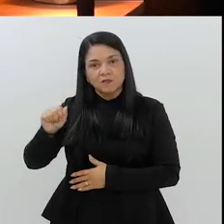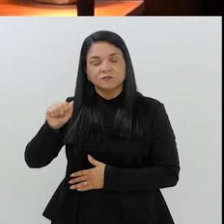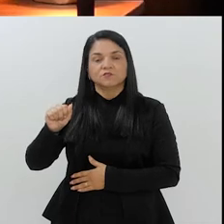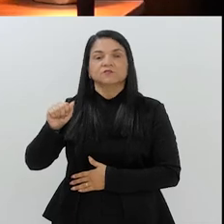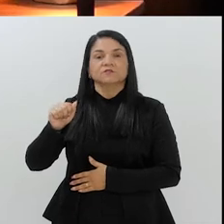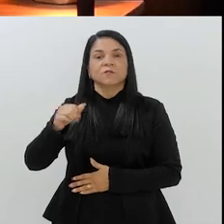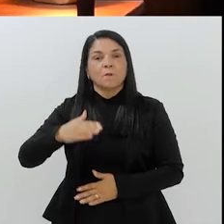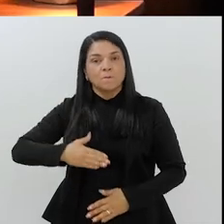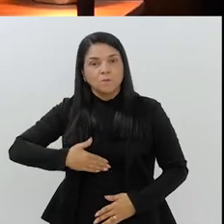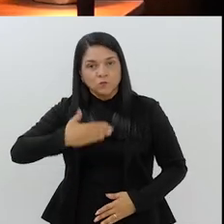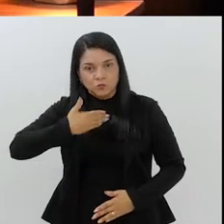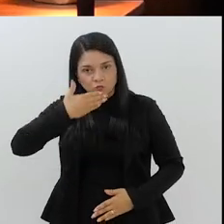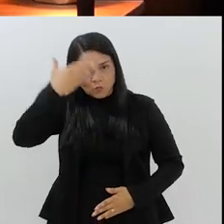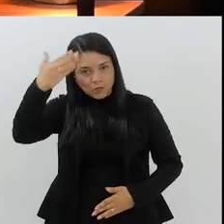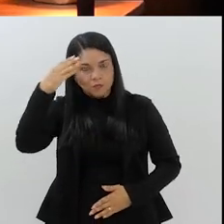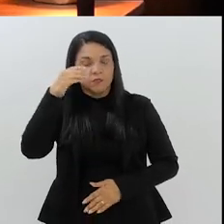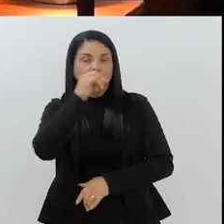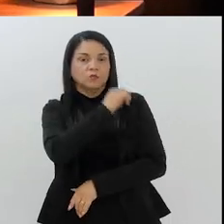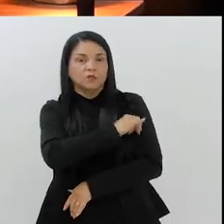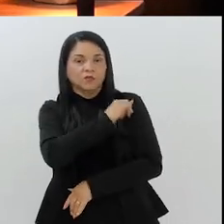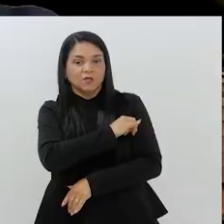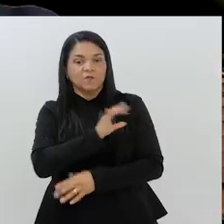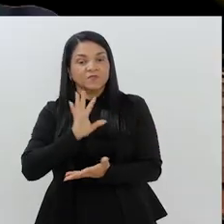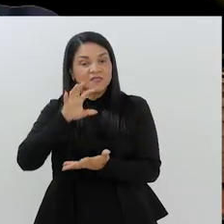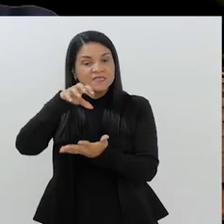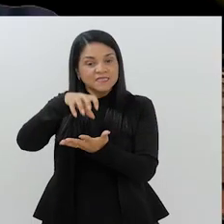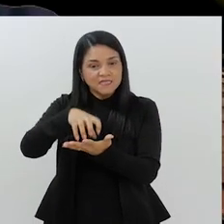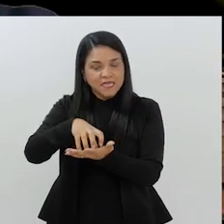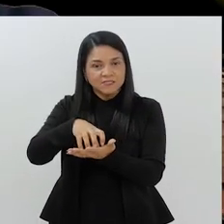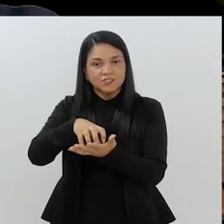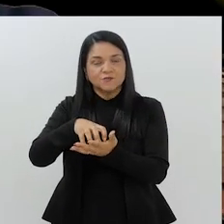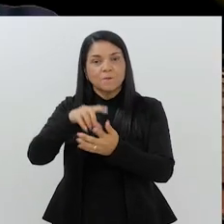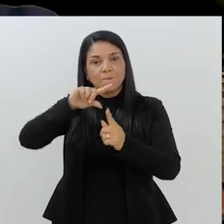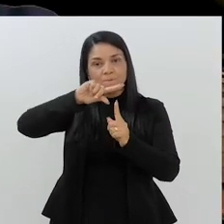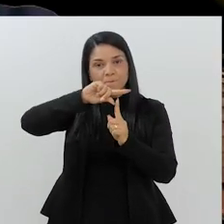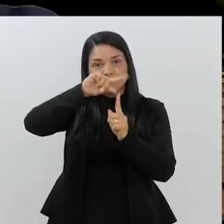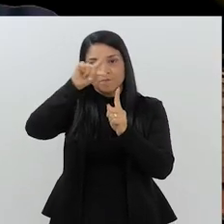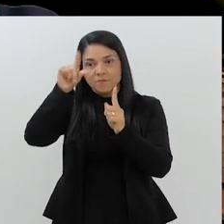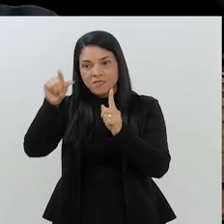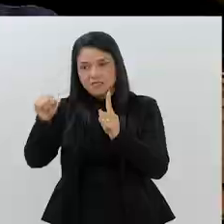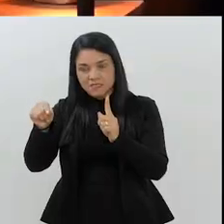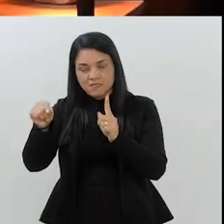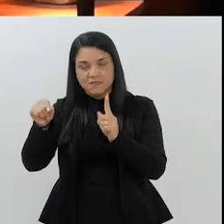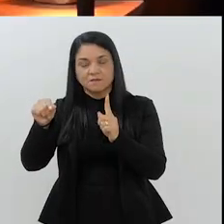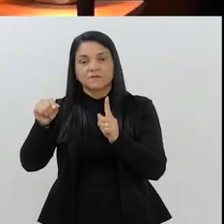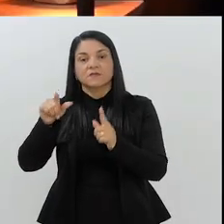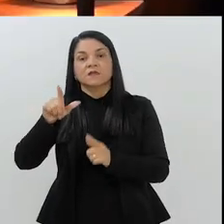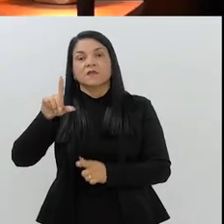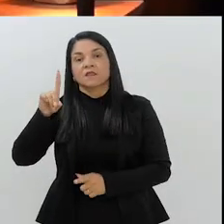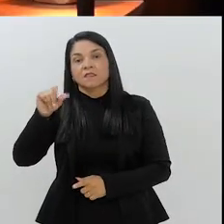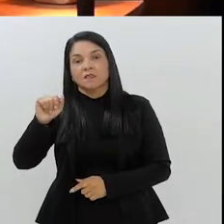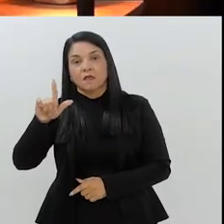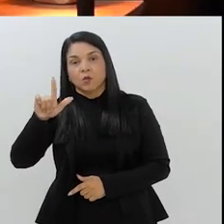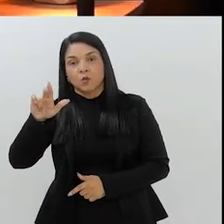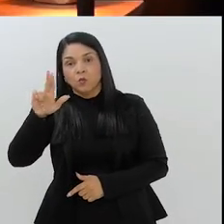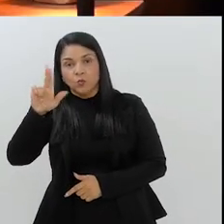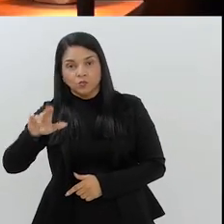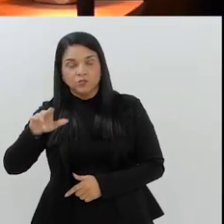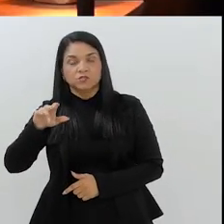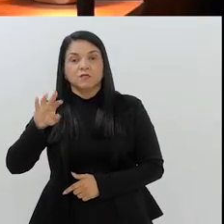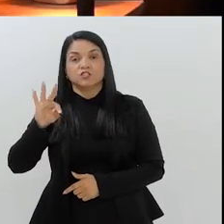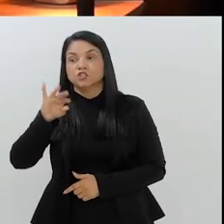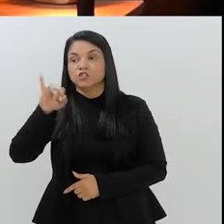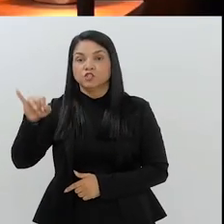Beneficente Muçulmana do Rio de Janeiro, cuja sede é a Mesquita da Luz, que fica no bairro da Tiju. Durante muito tempo, eu ajudei